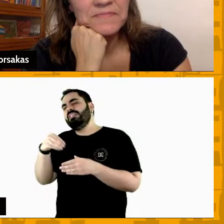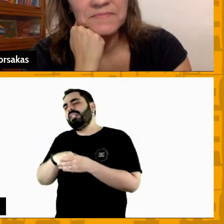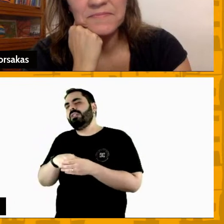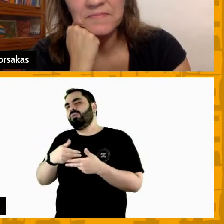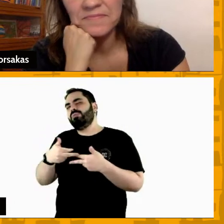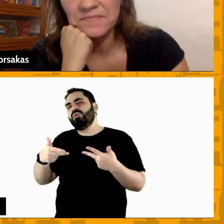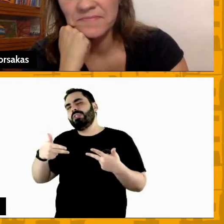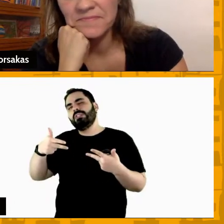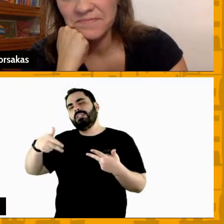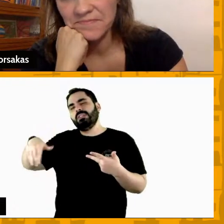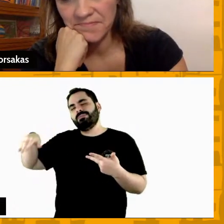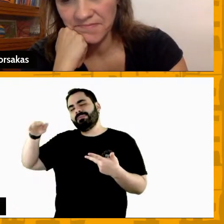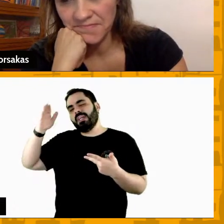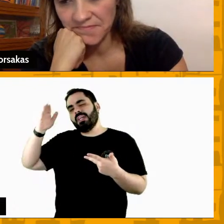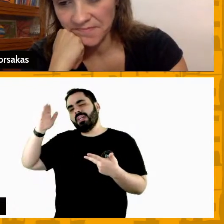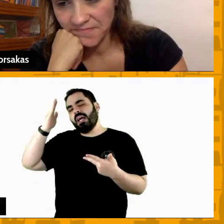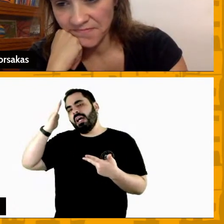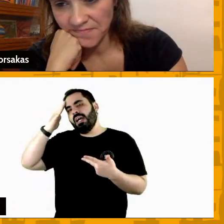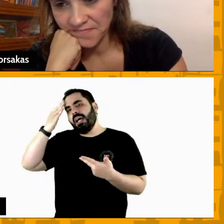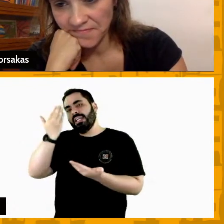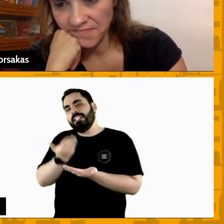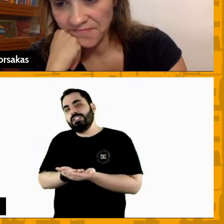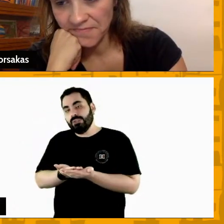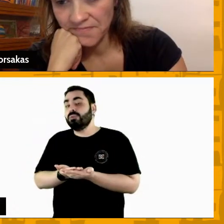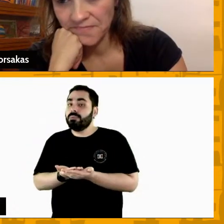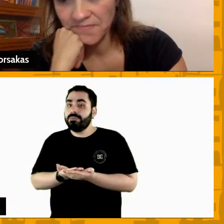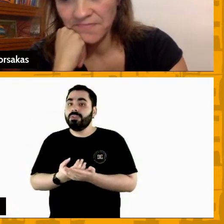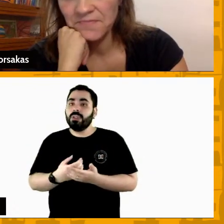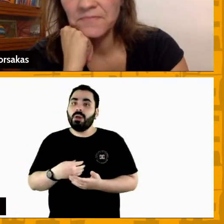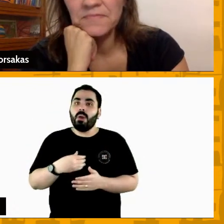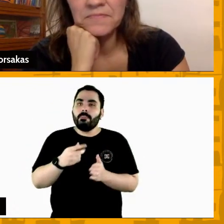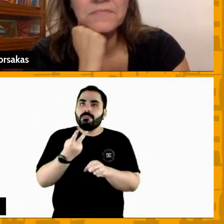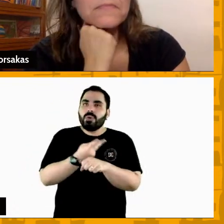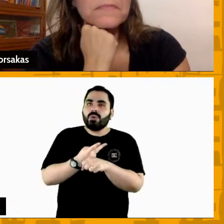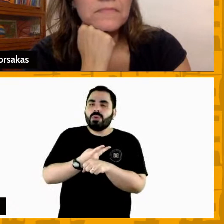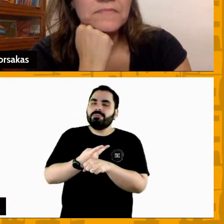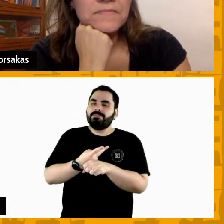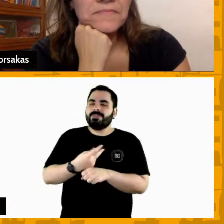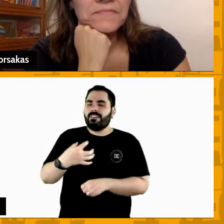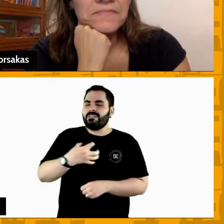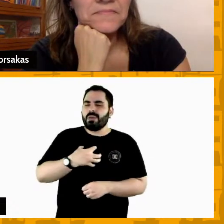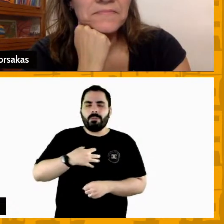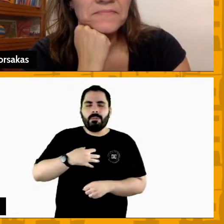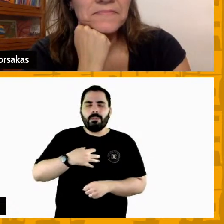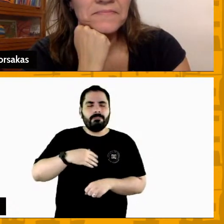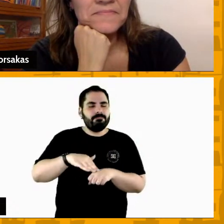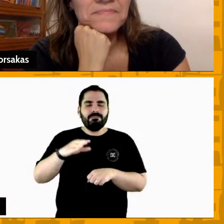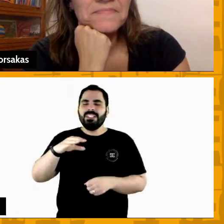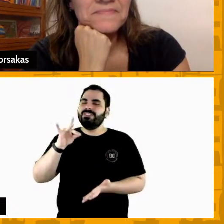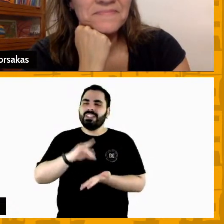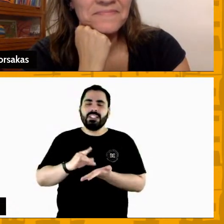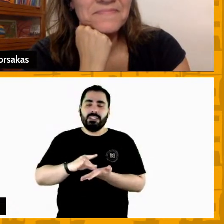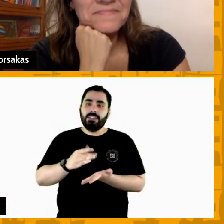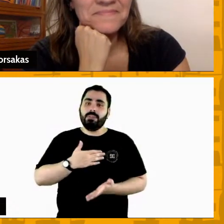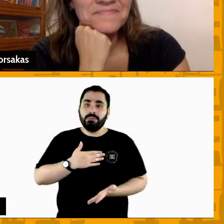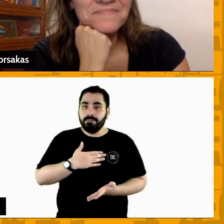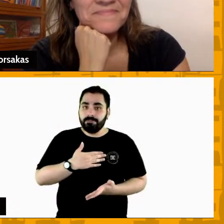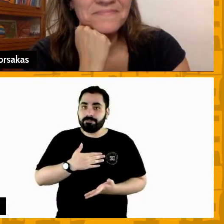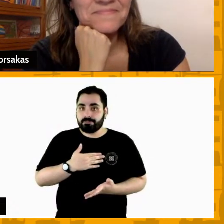sincero possível e eu sempre deixo muito claro porque pode ter gente que cobra igual a gente se cobra mas não